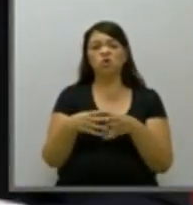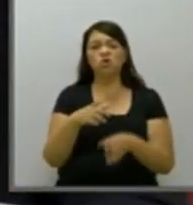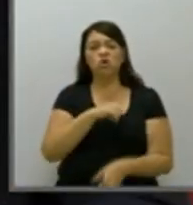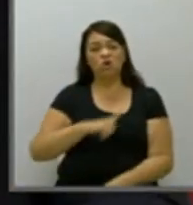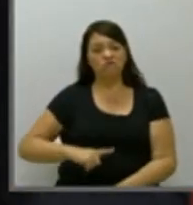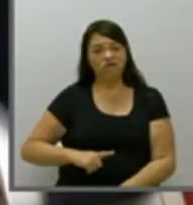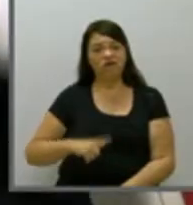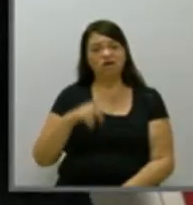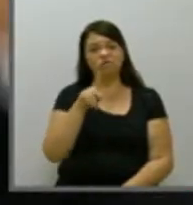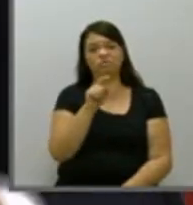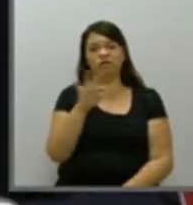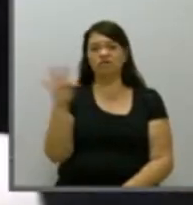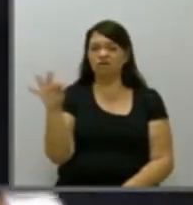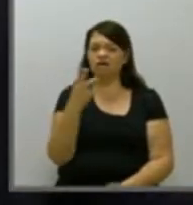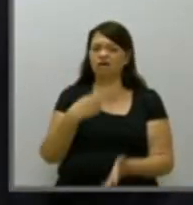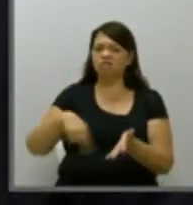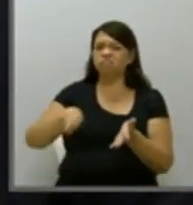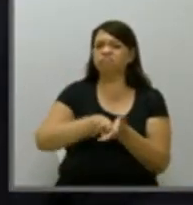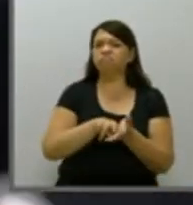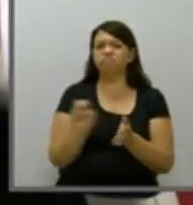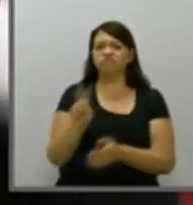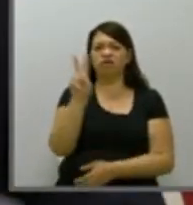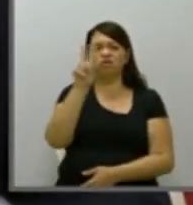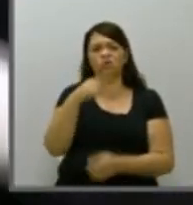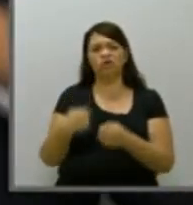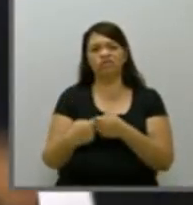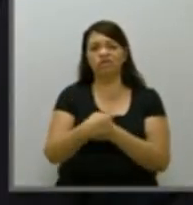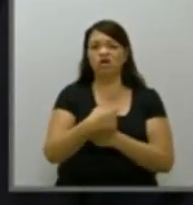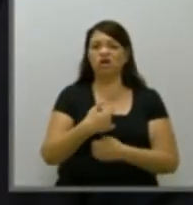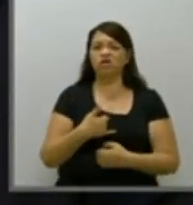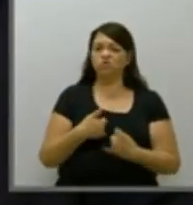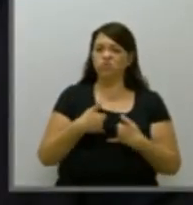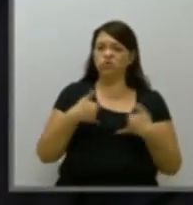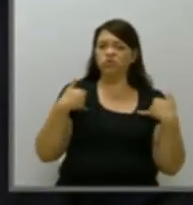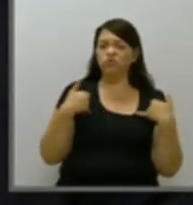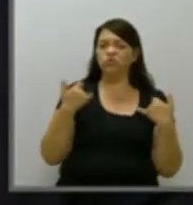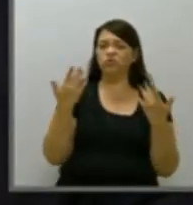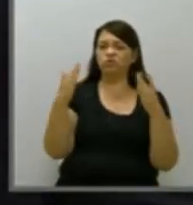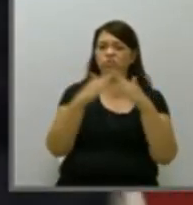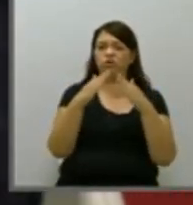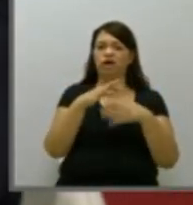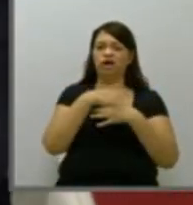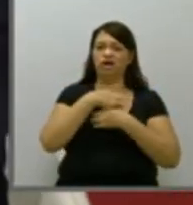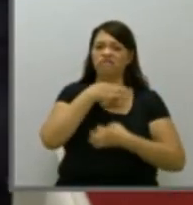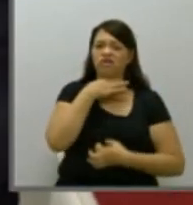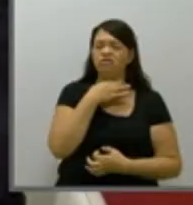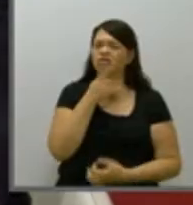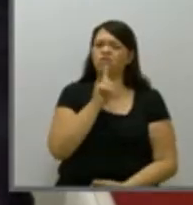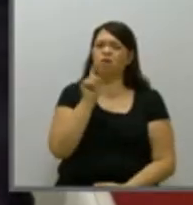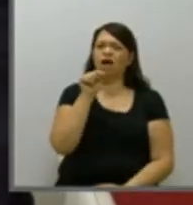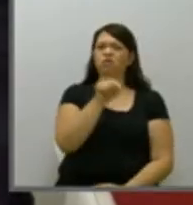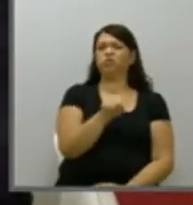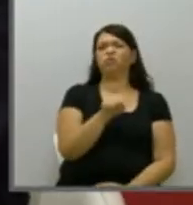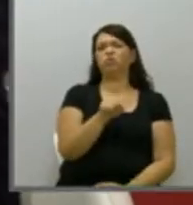valorizaram a cidade, resgataram a valorização da cidade, o orgulho de se morar em Gravataí. Não é tu que vem aqui com esse teu discurso dizer que nós estamos